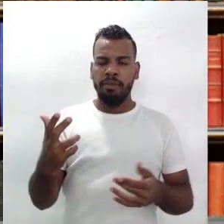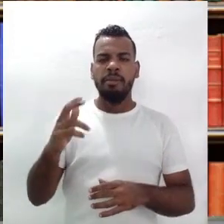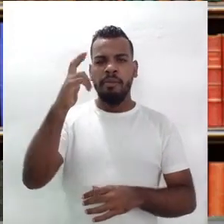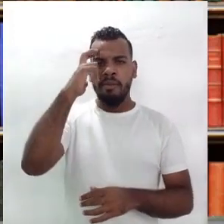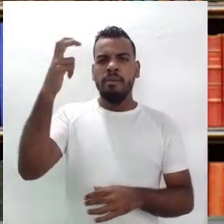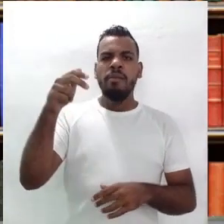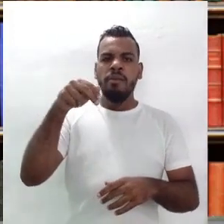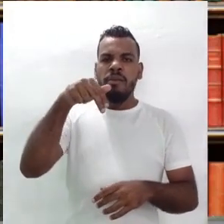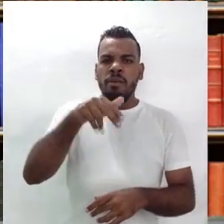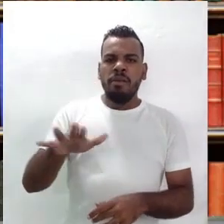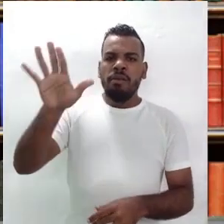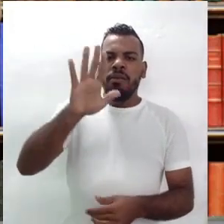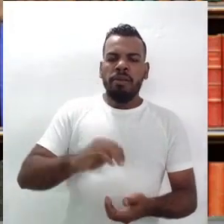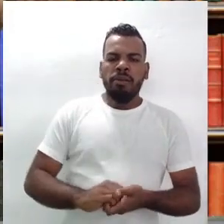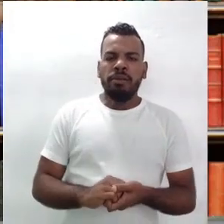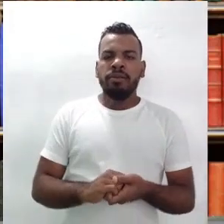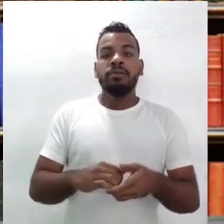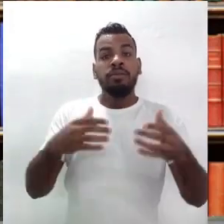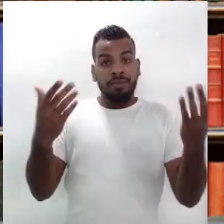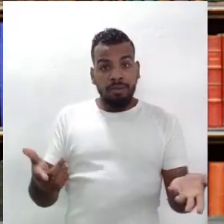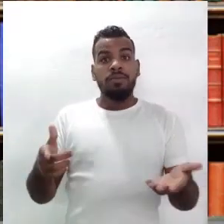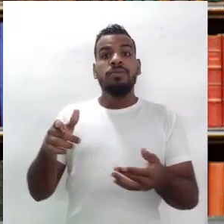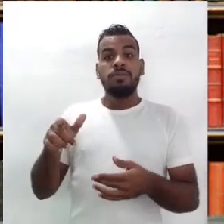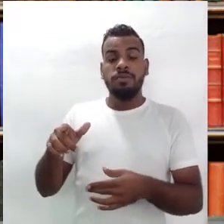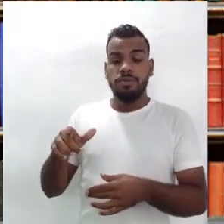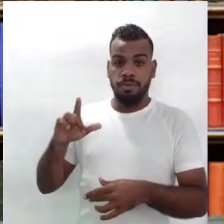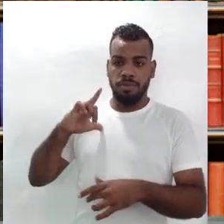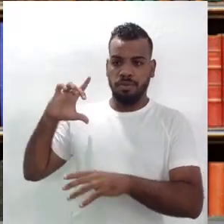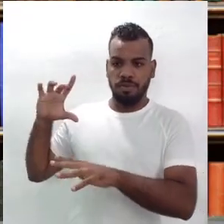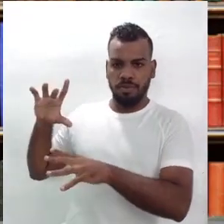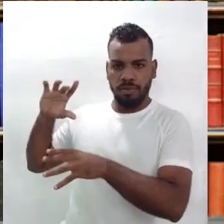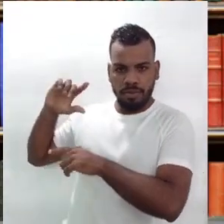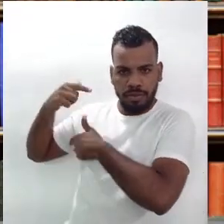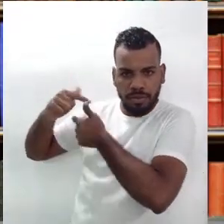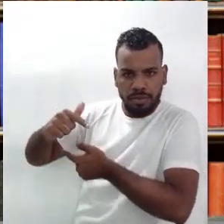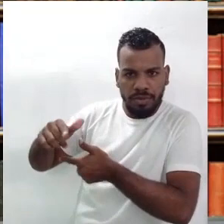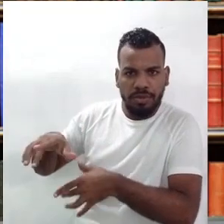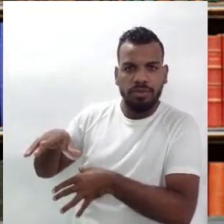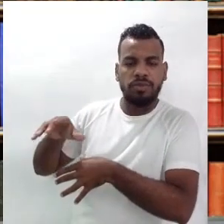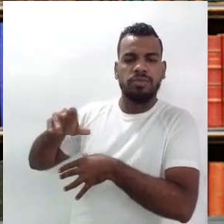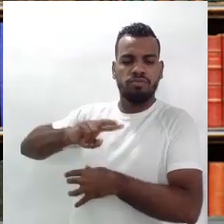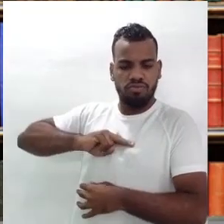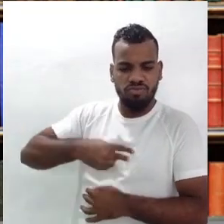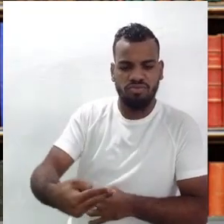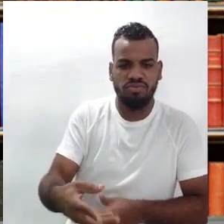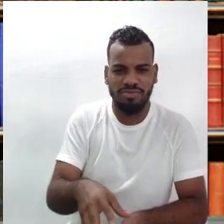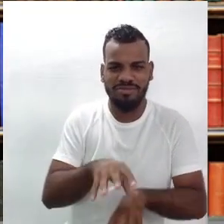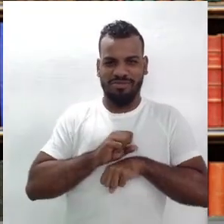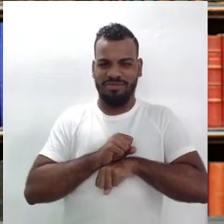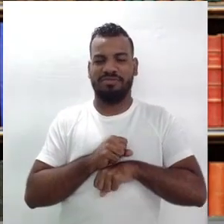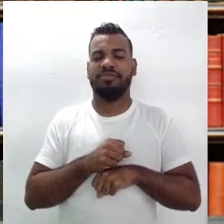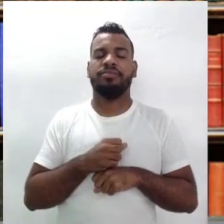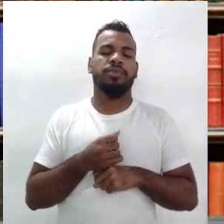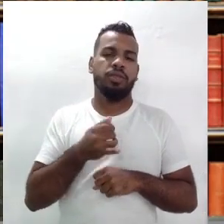nordestina. Nós herdamos esse, se a gente pensar direitinho, o repetista,